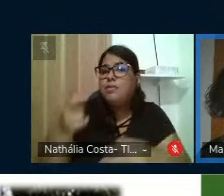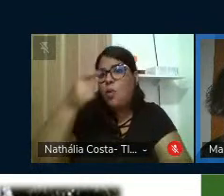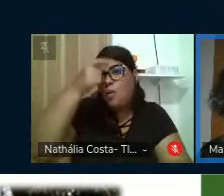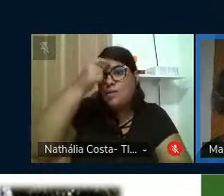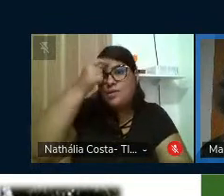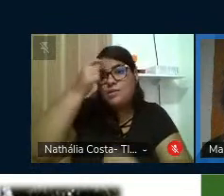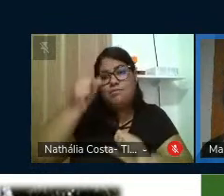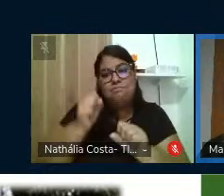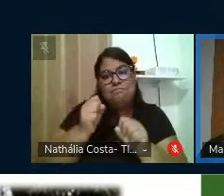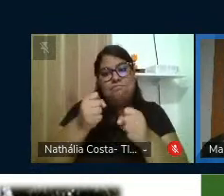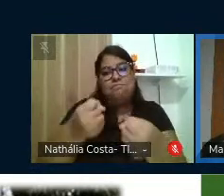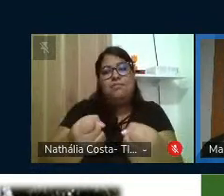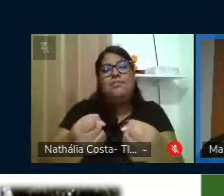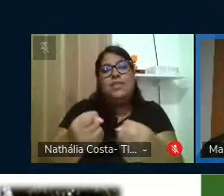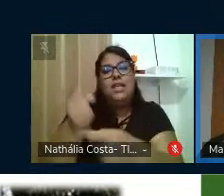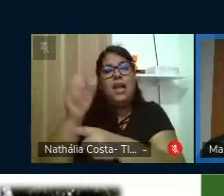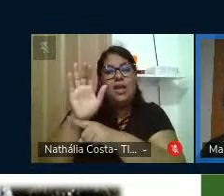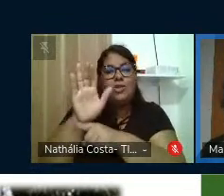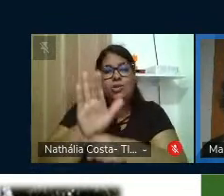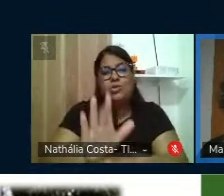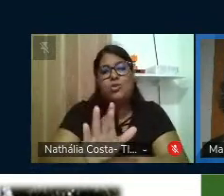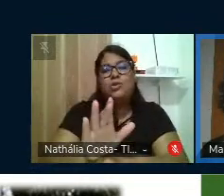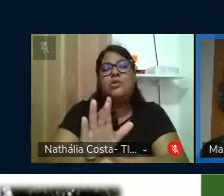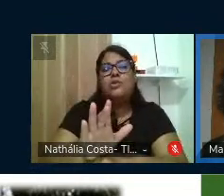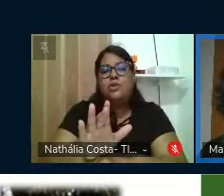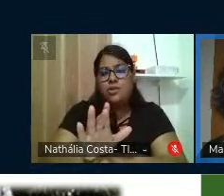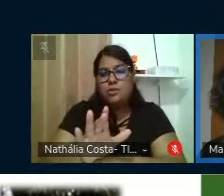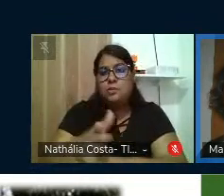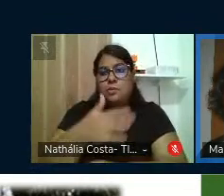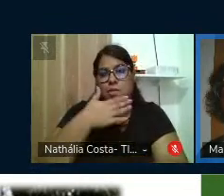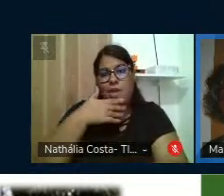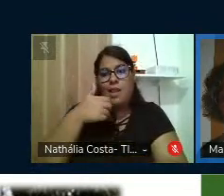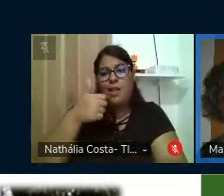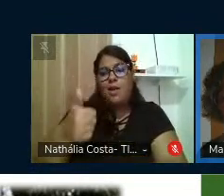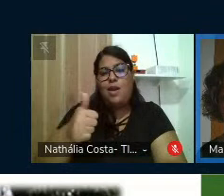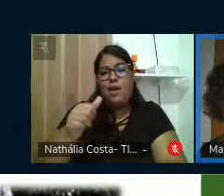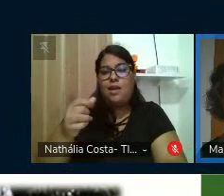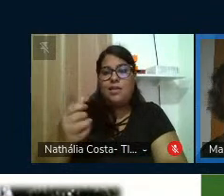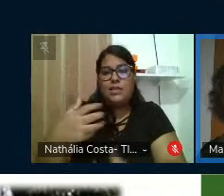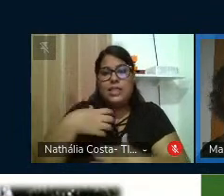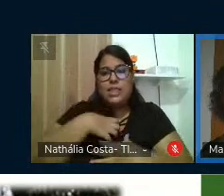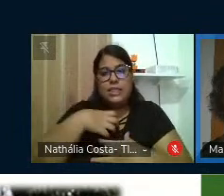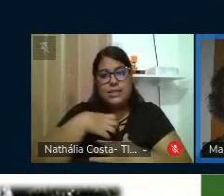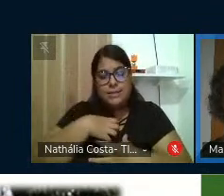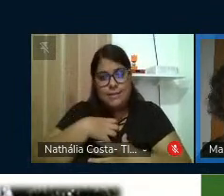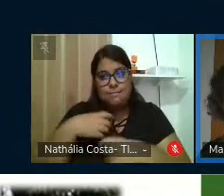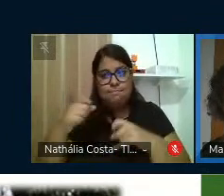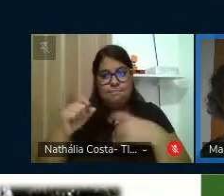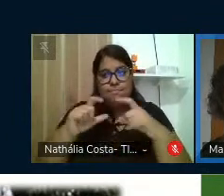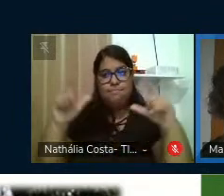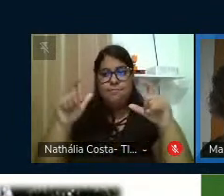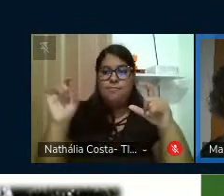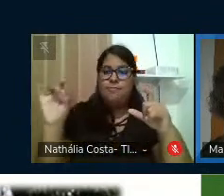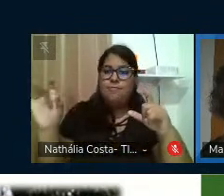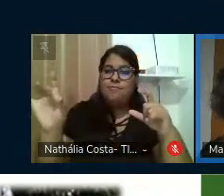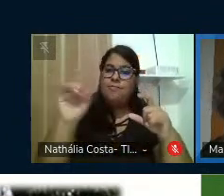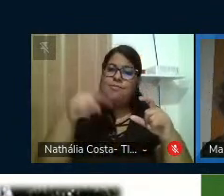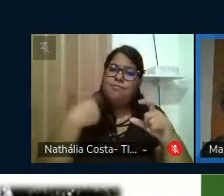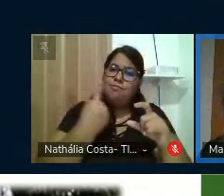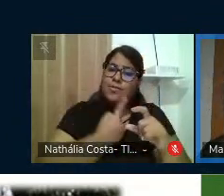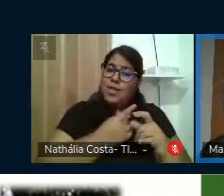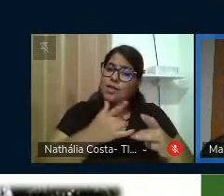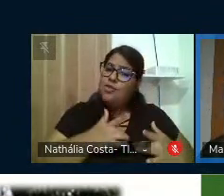coragem, contribuiu, avivando em cada um de nós, princípios de solidariedade